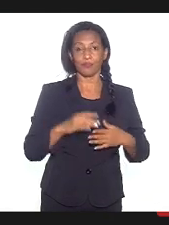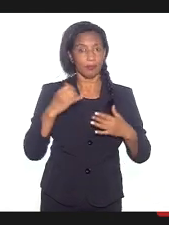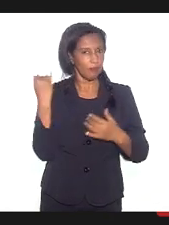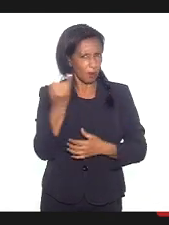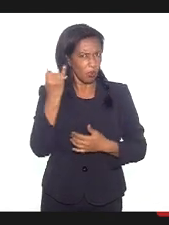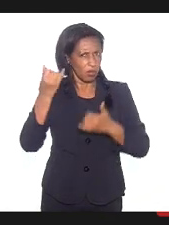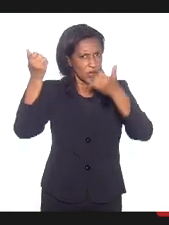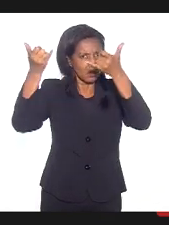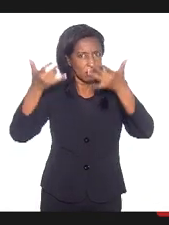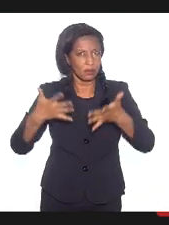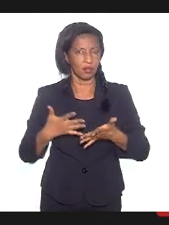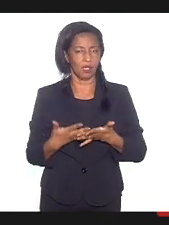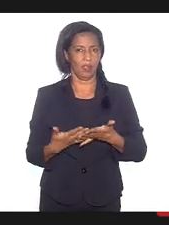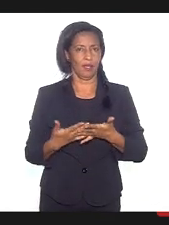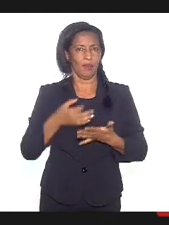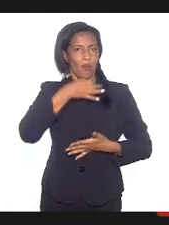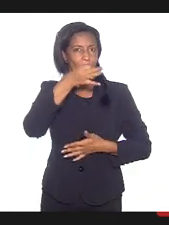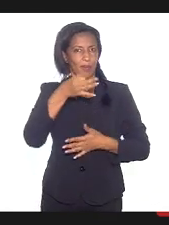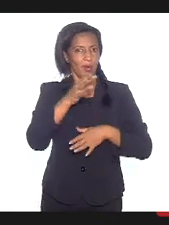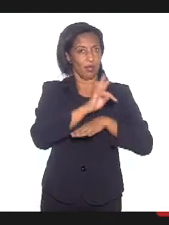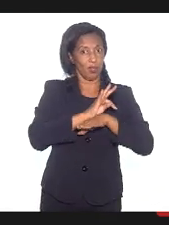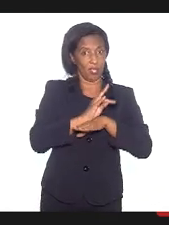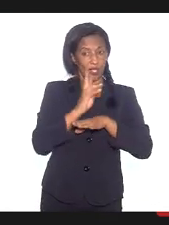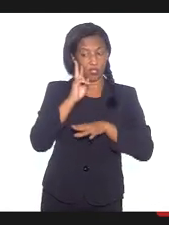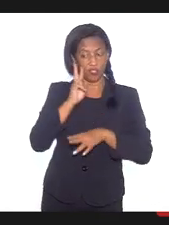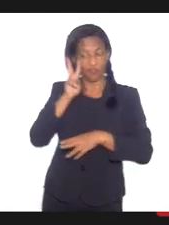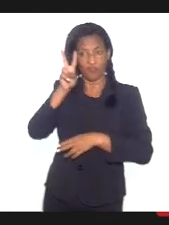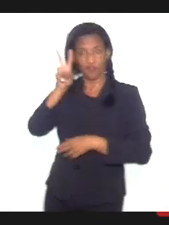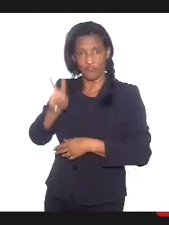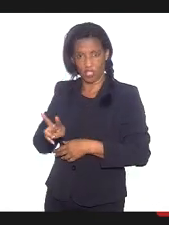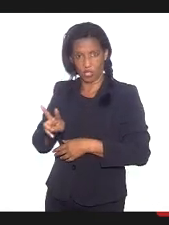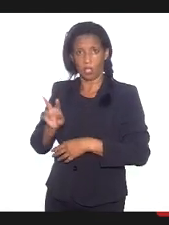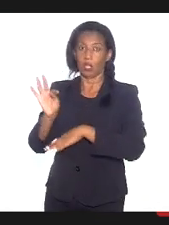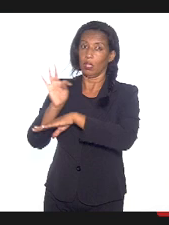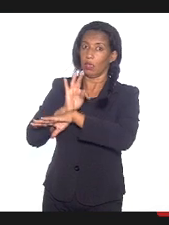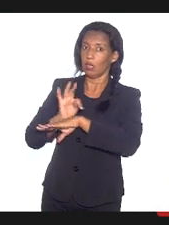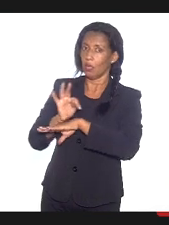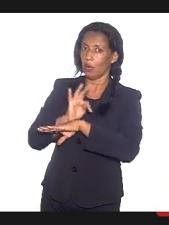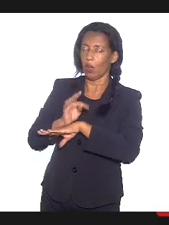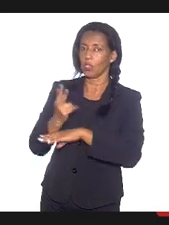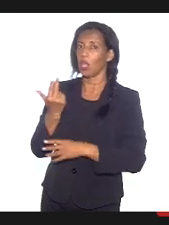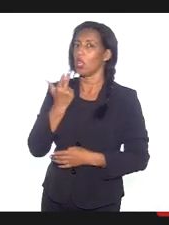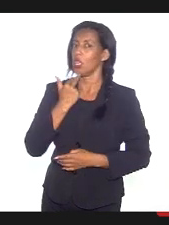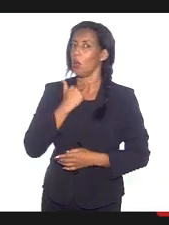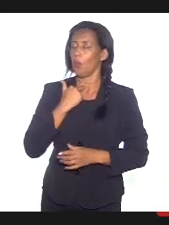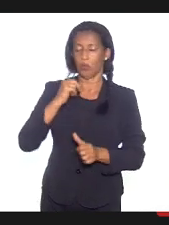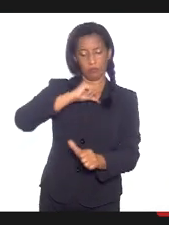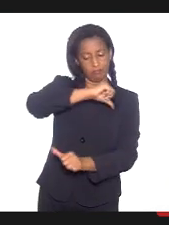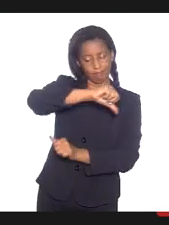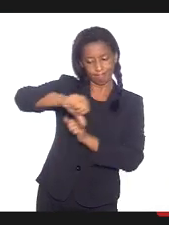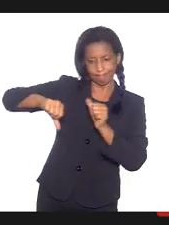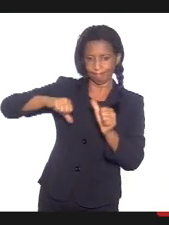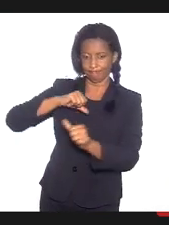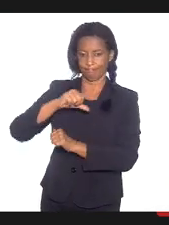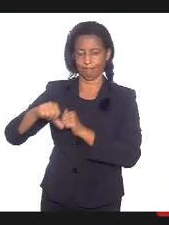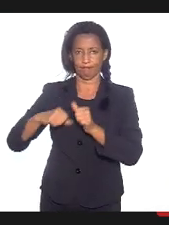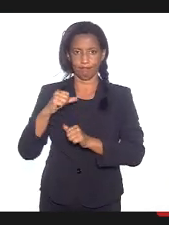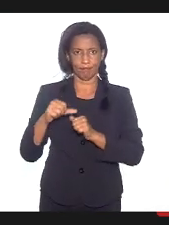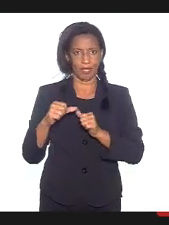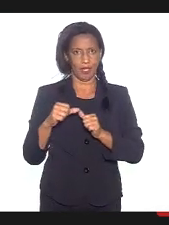divergência teológica de pontos de vista teológicos não pode se transformar em